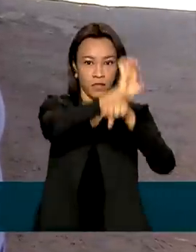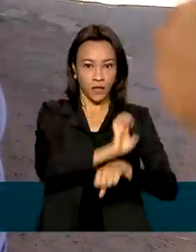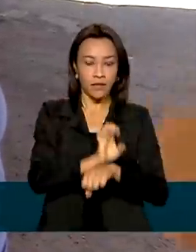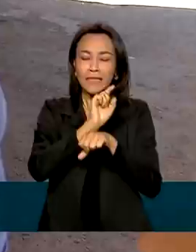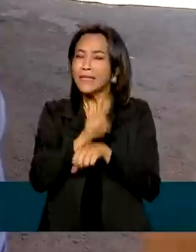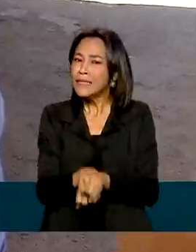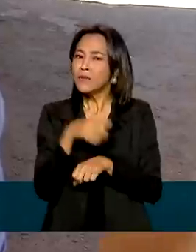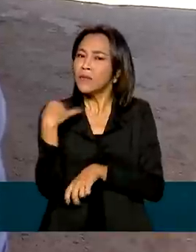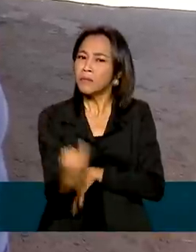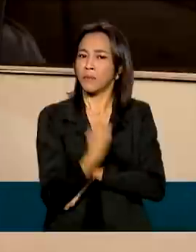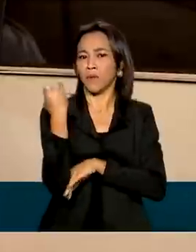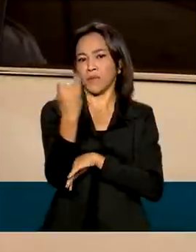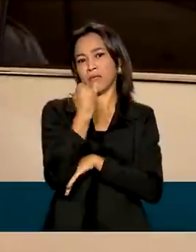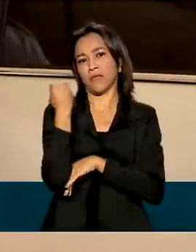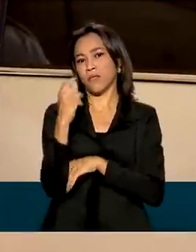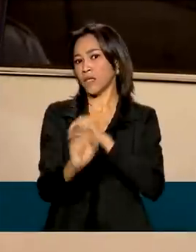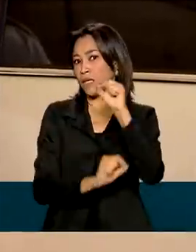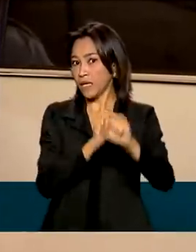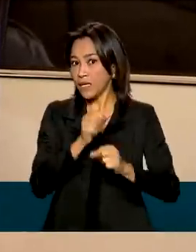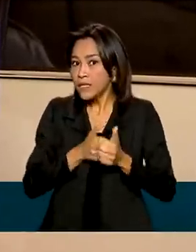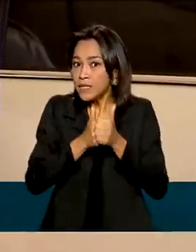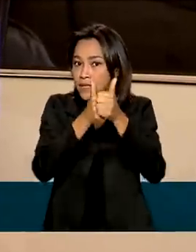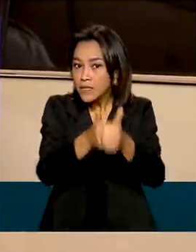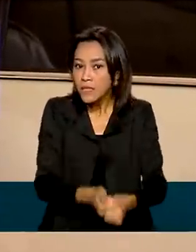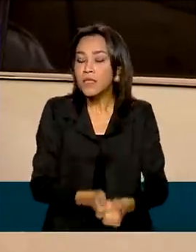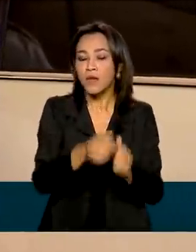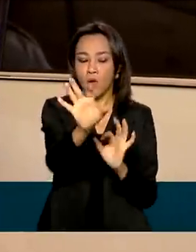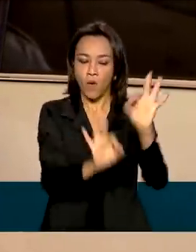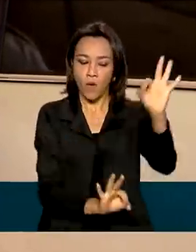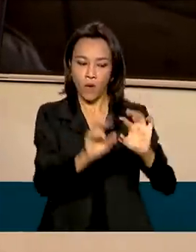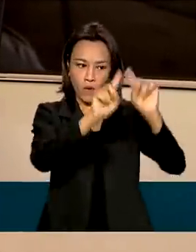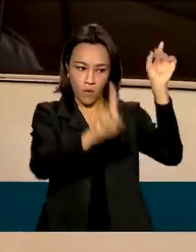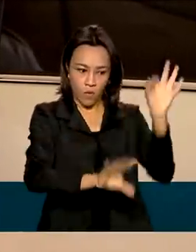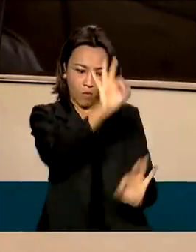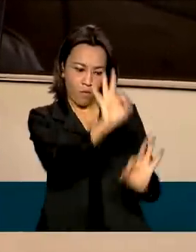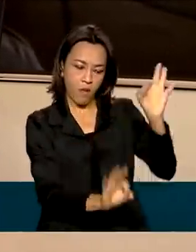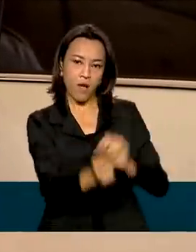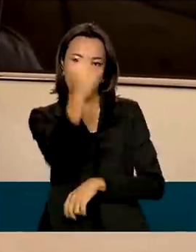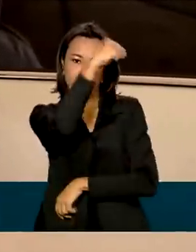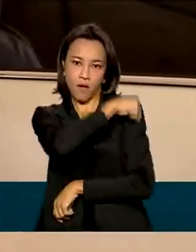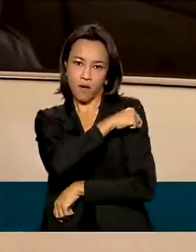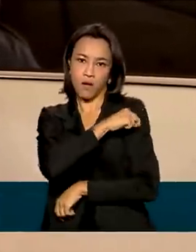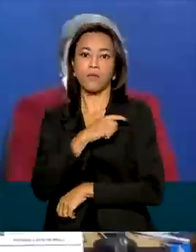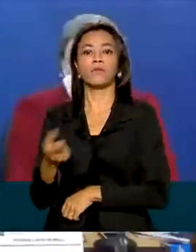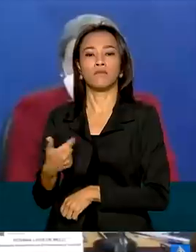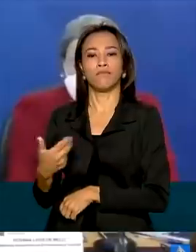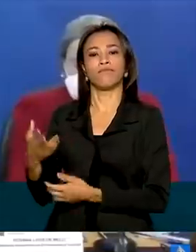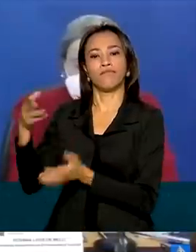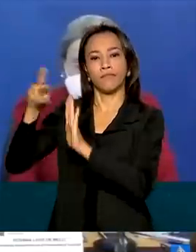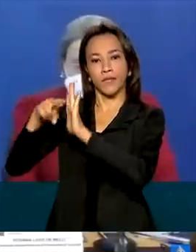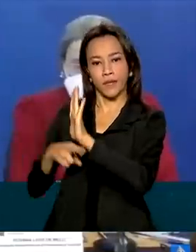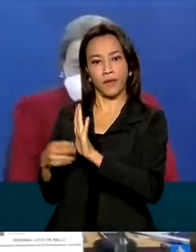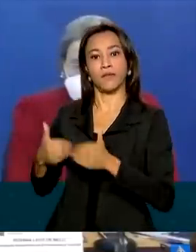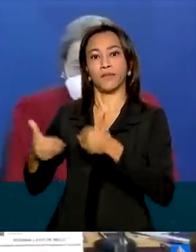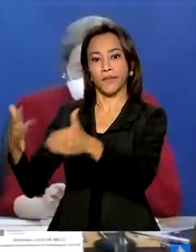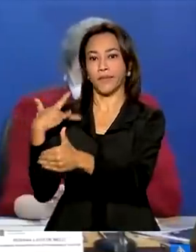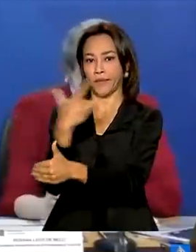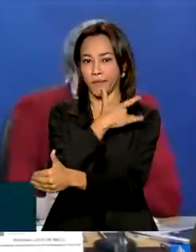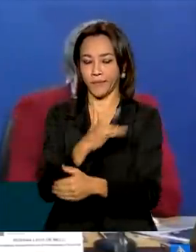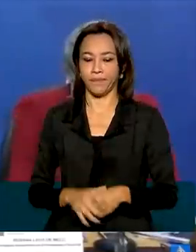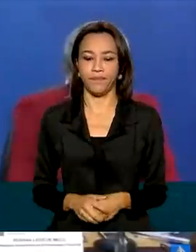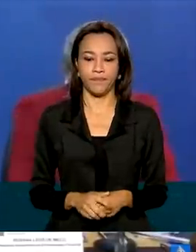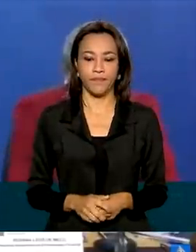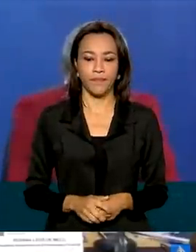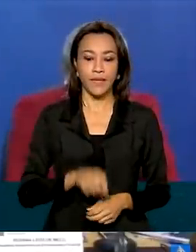fundamental que eles sigam o Plano Nacional de Imunização do Ministério da Saúde. Porque se cada estado,